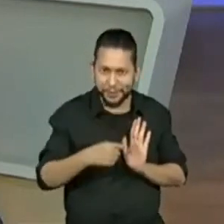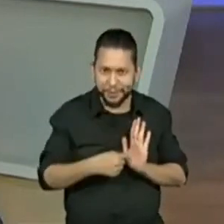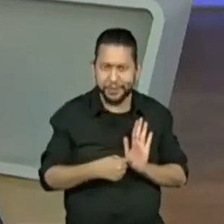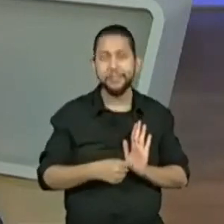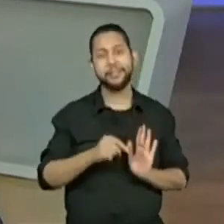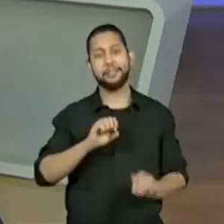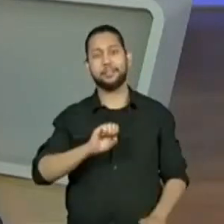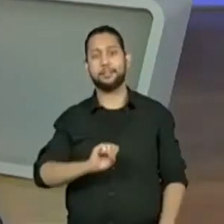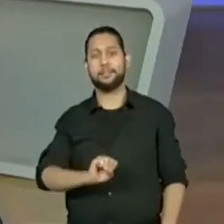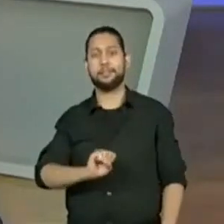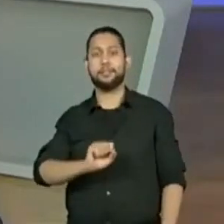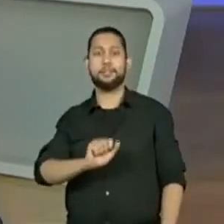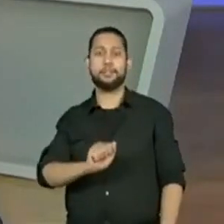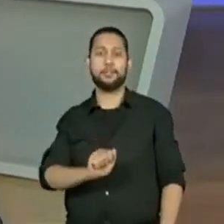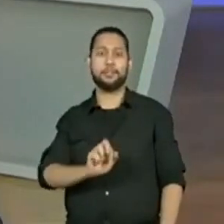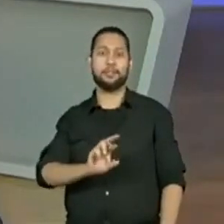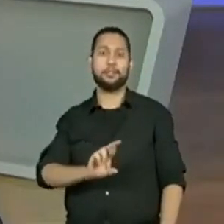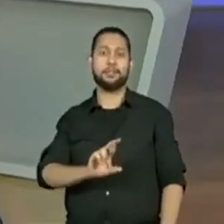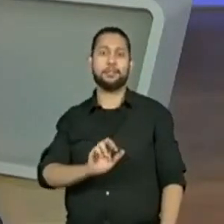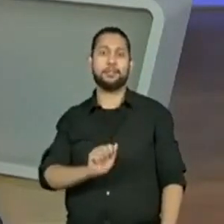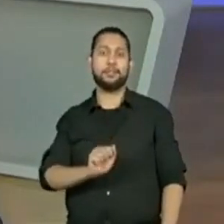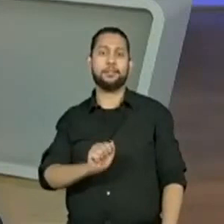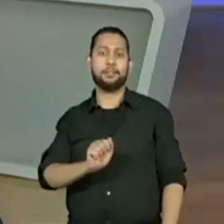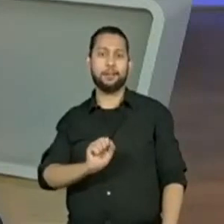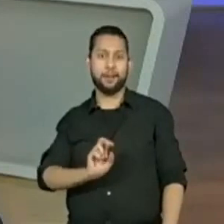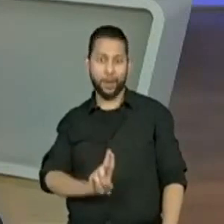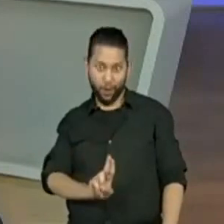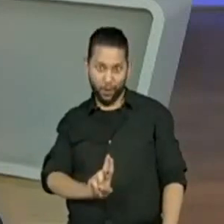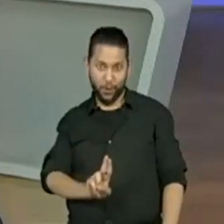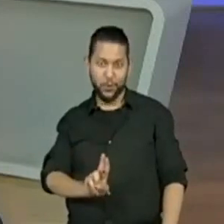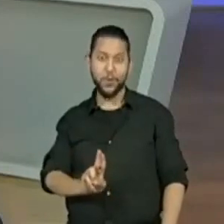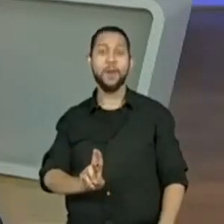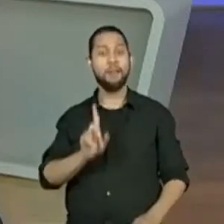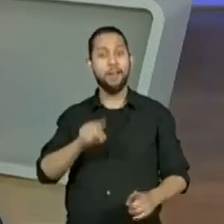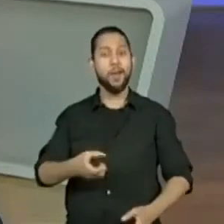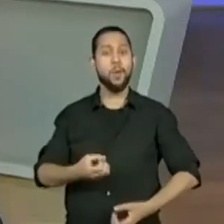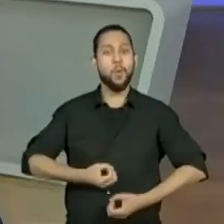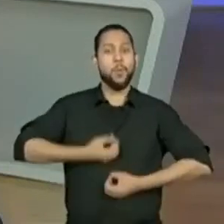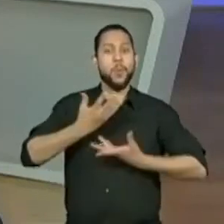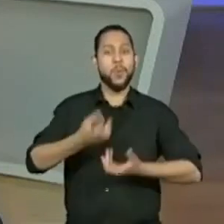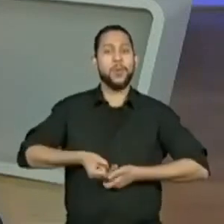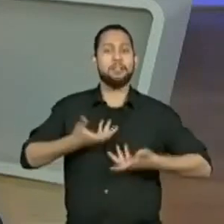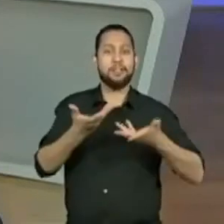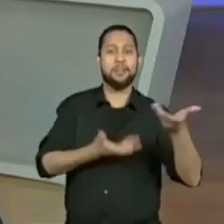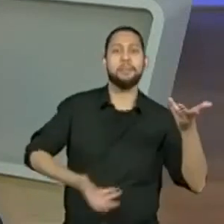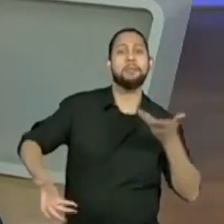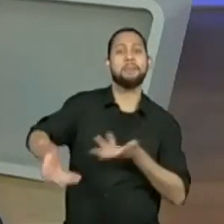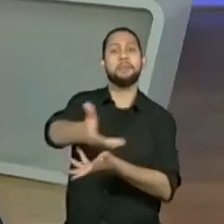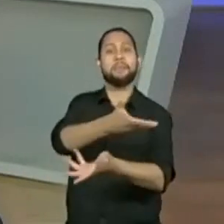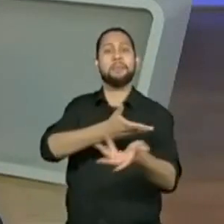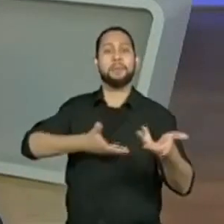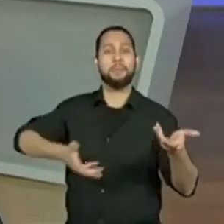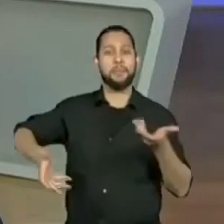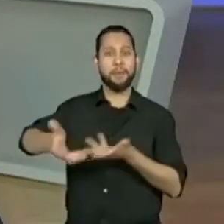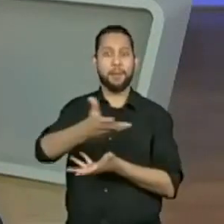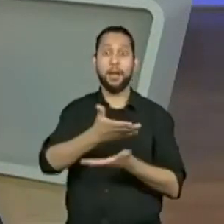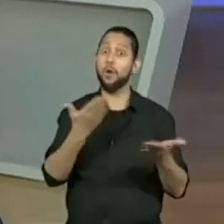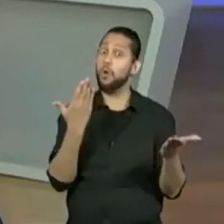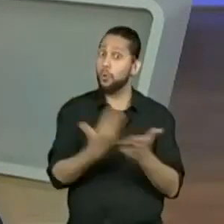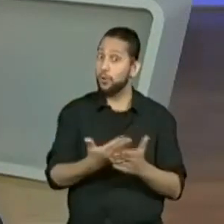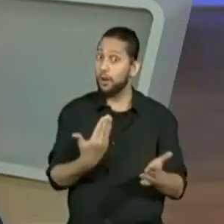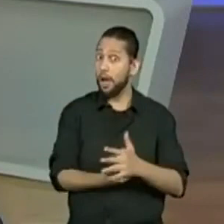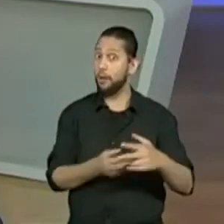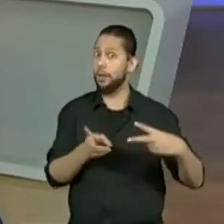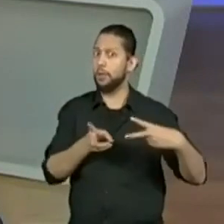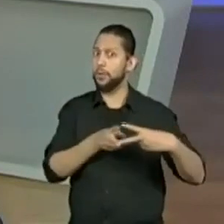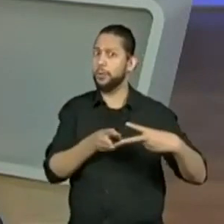duas aulas. Ou seja, hoje eu já desejo boas-vindas para as nossas duas aulas da nossa